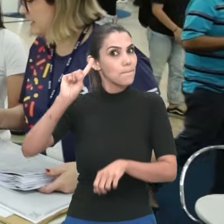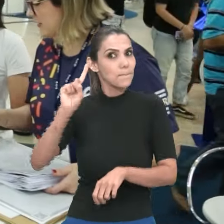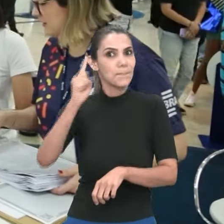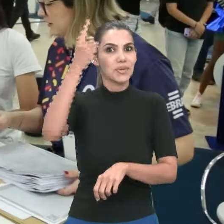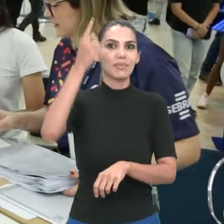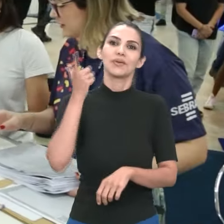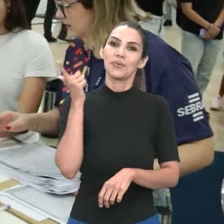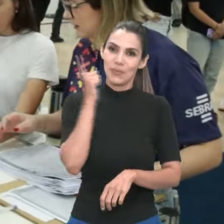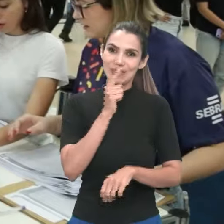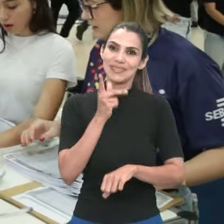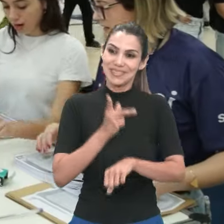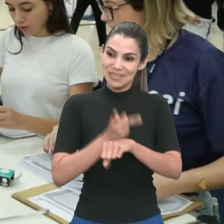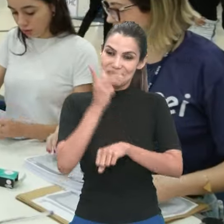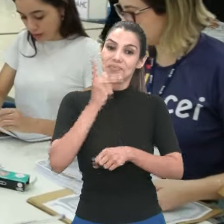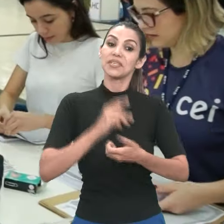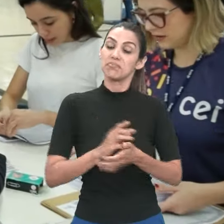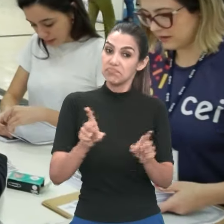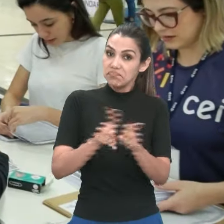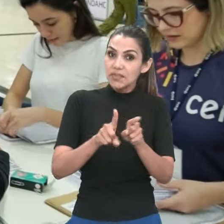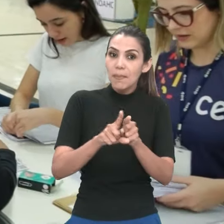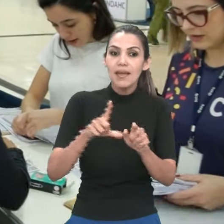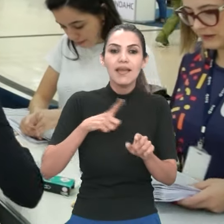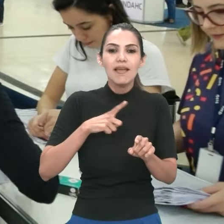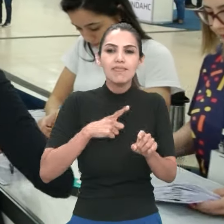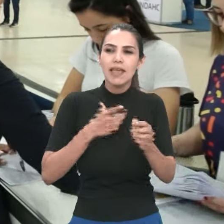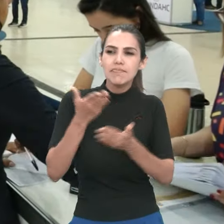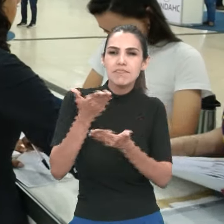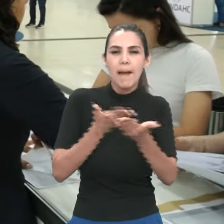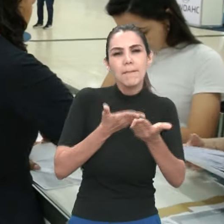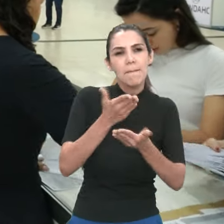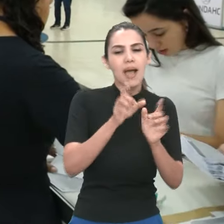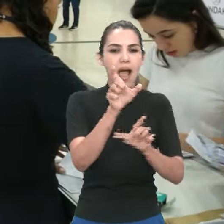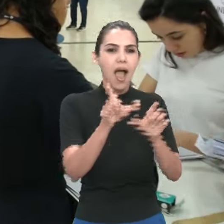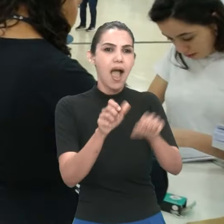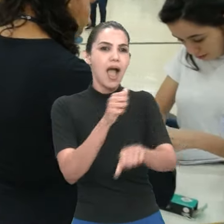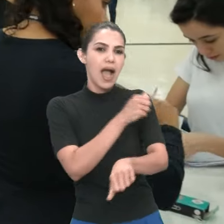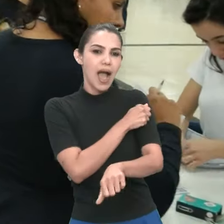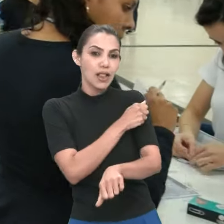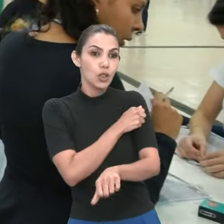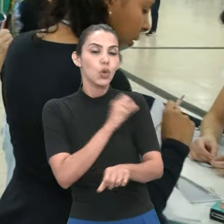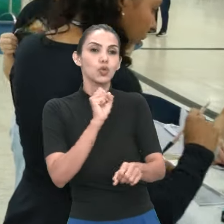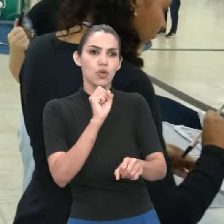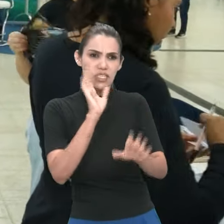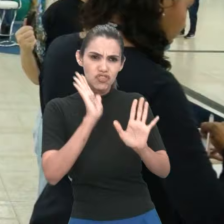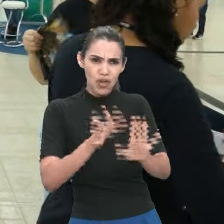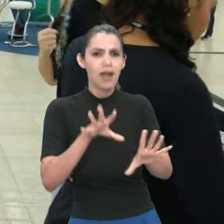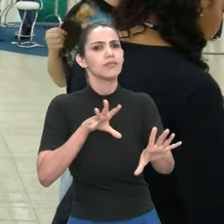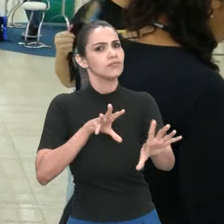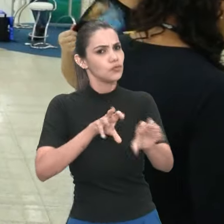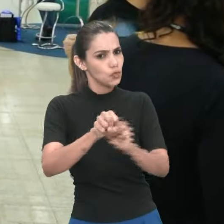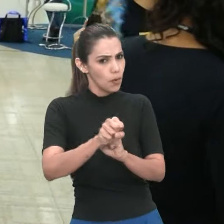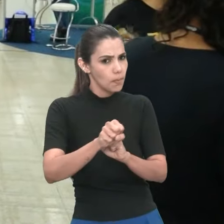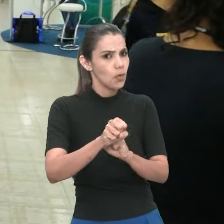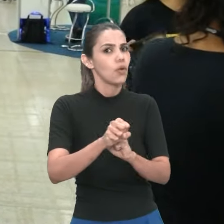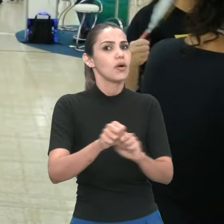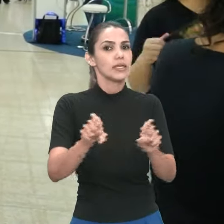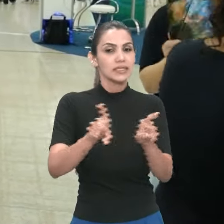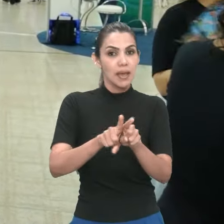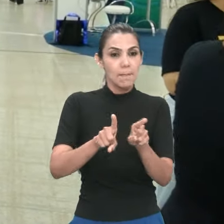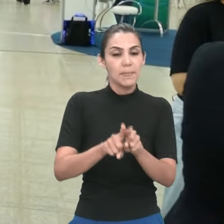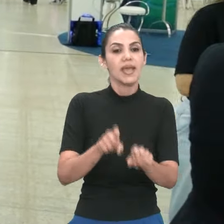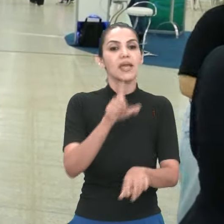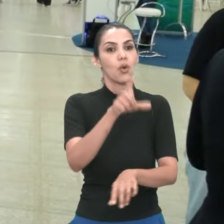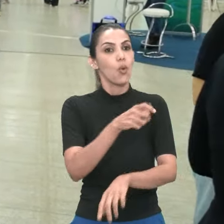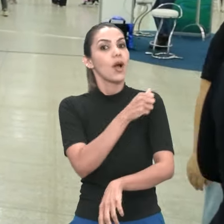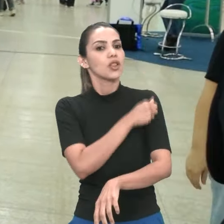E que vem trazendo também uma conversa com os egressos, uma conversa com aqueles que já estão no mercado de